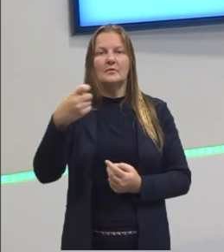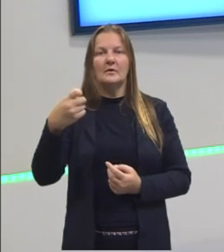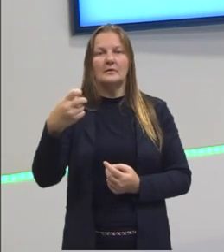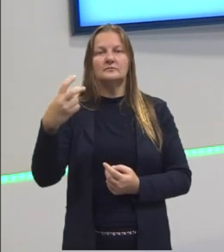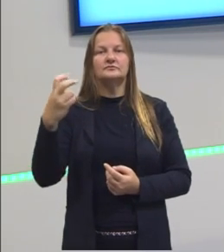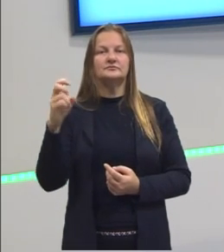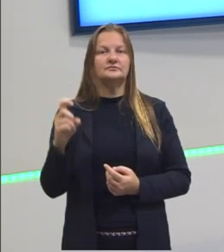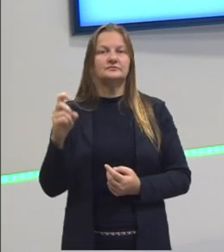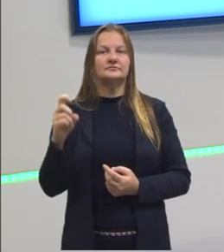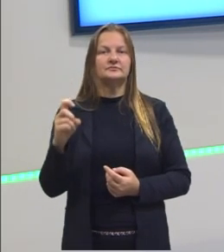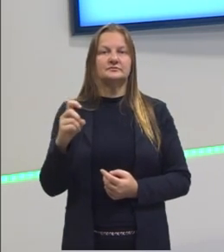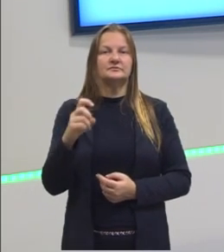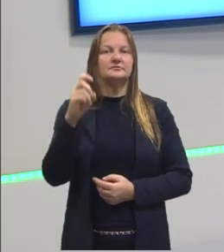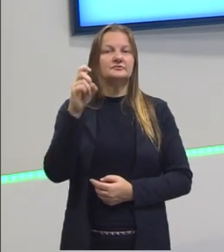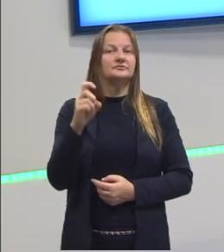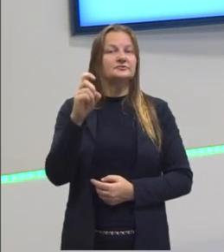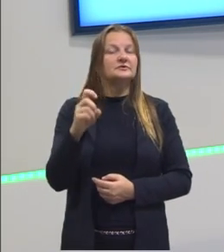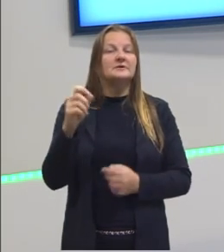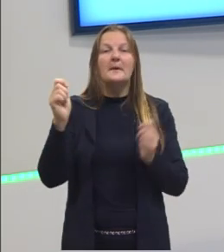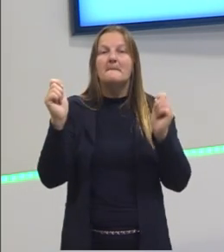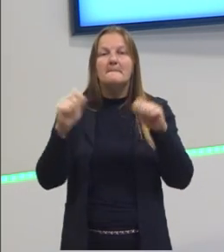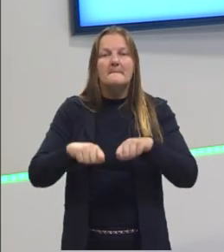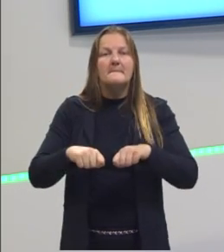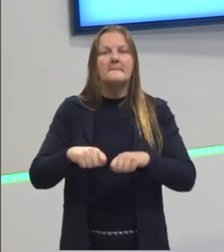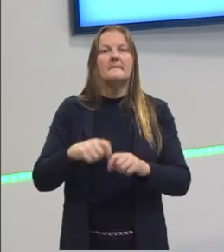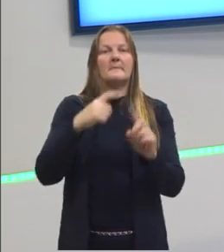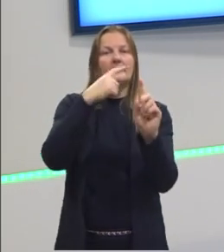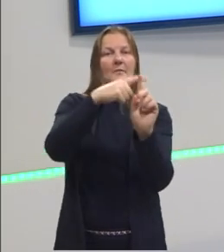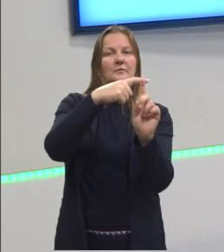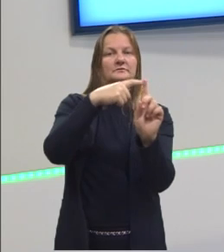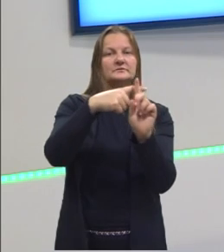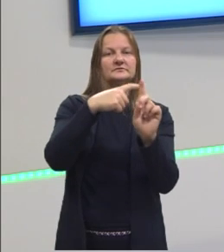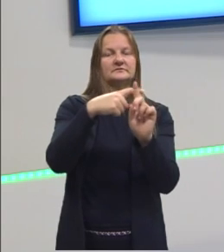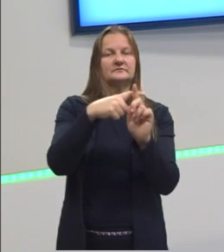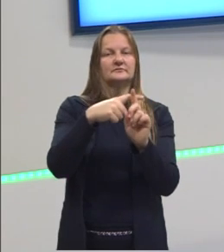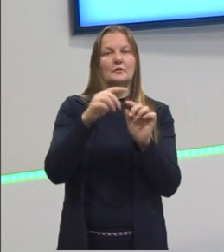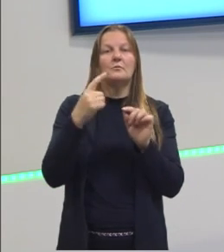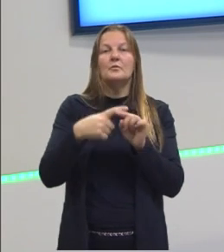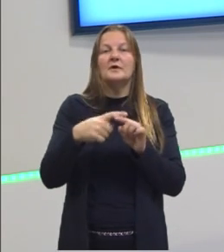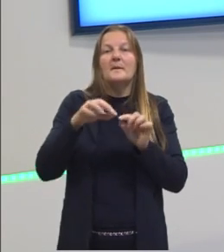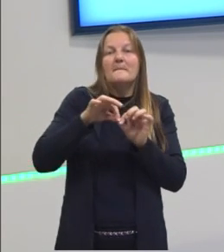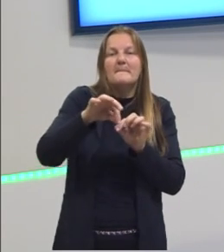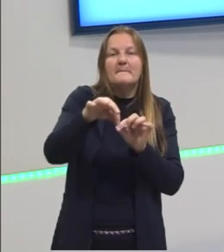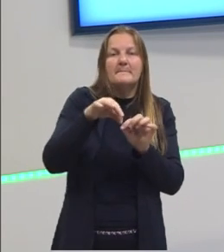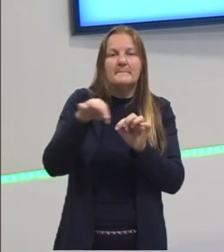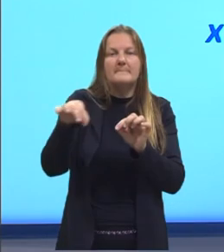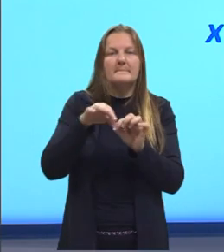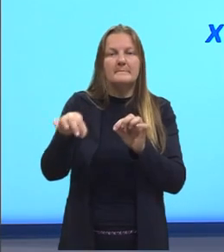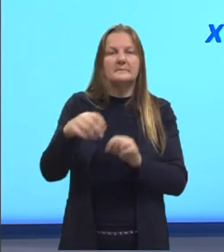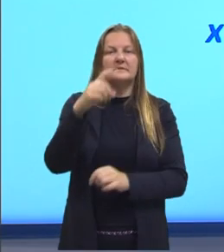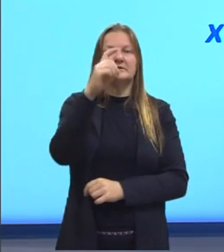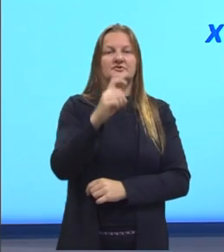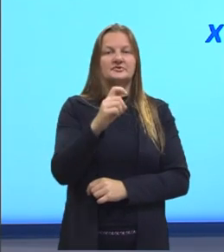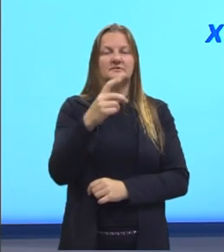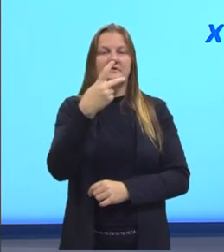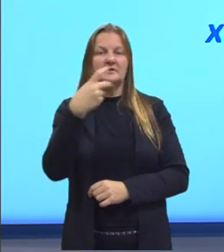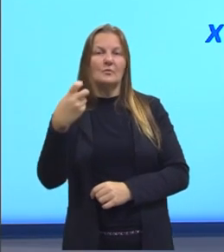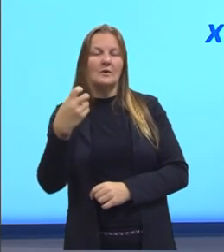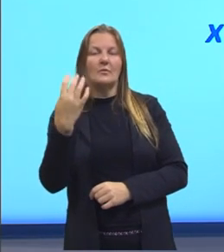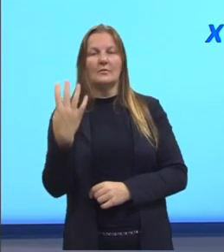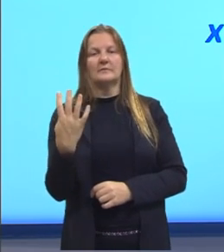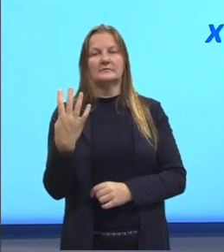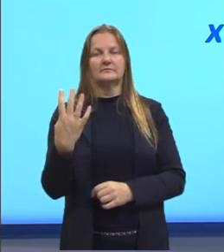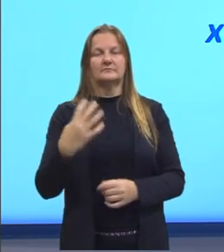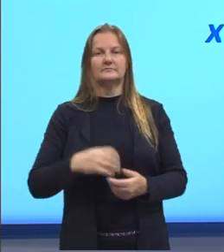Então, o X somente vai assumir o valor positivo Então, aqui o nosso X é igual a